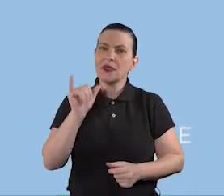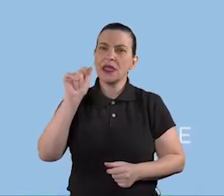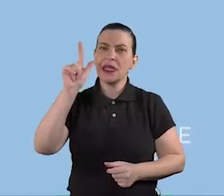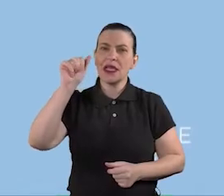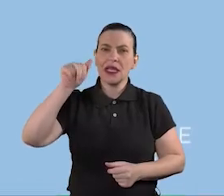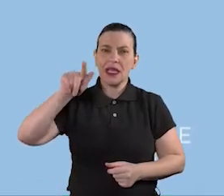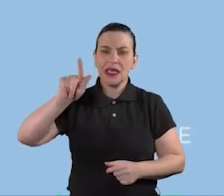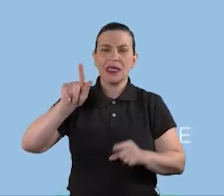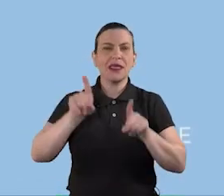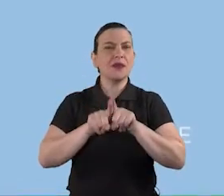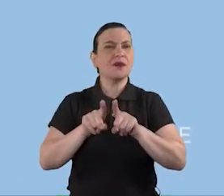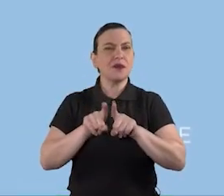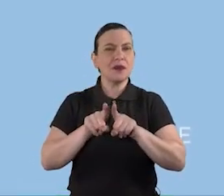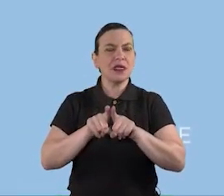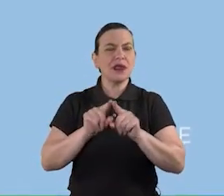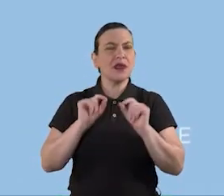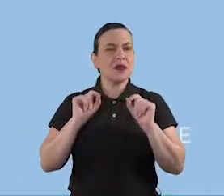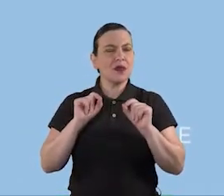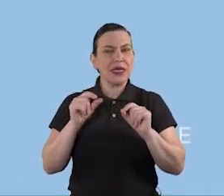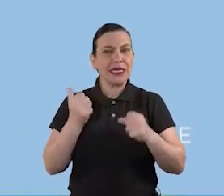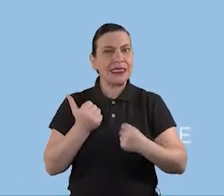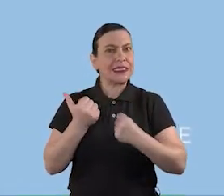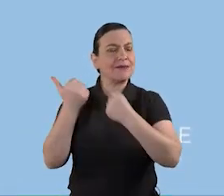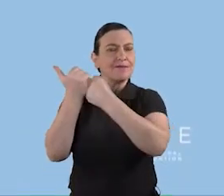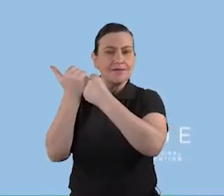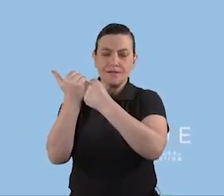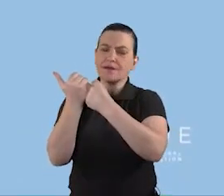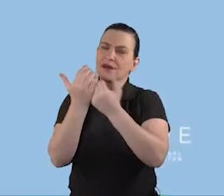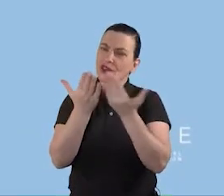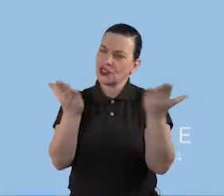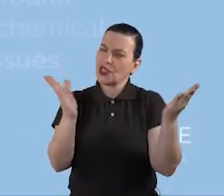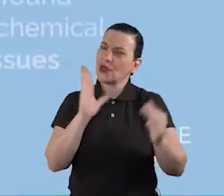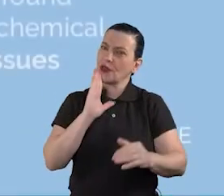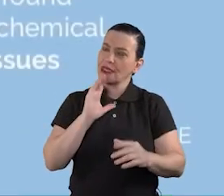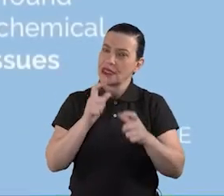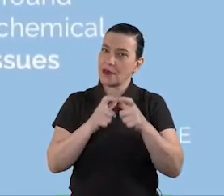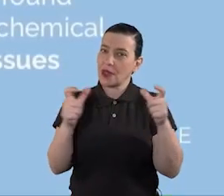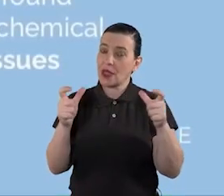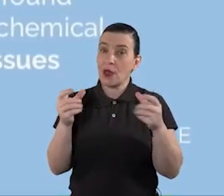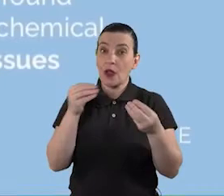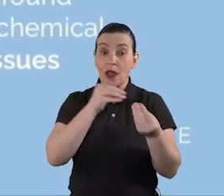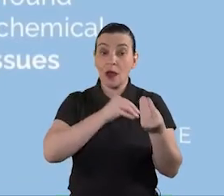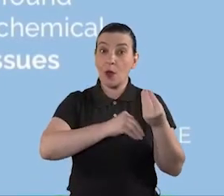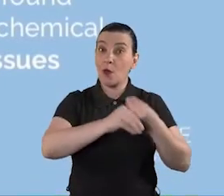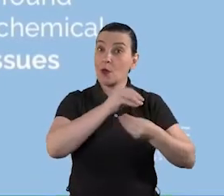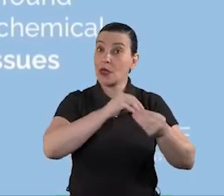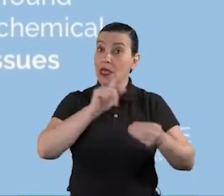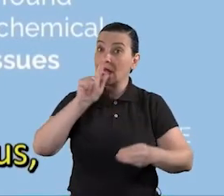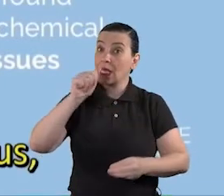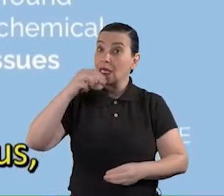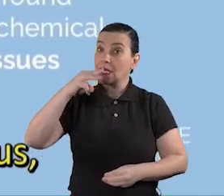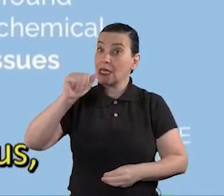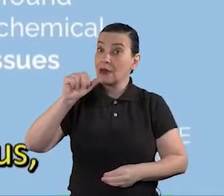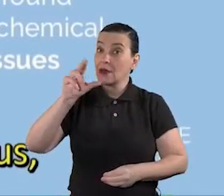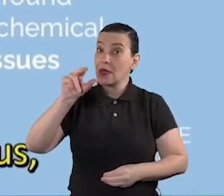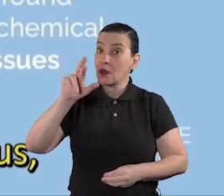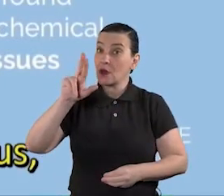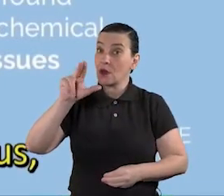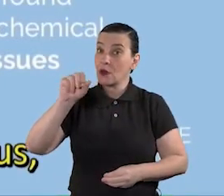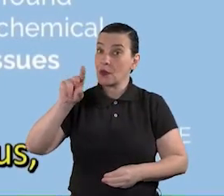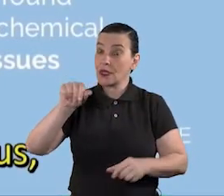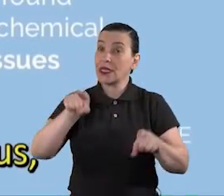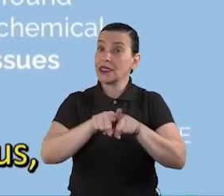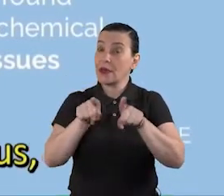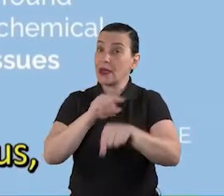mix o suporte que esse componente fornece é bem conhecido agora quando combinado com a gama curcumina do Helicruzan e as